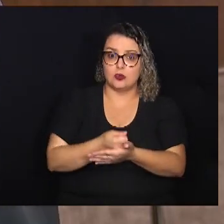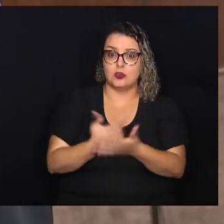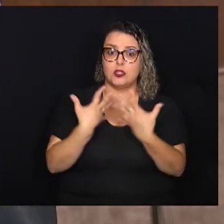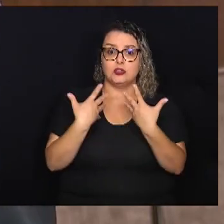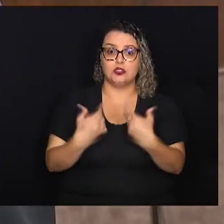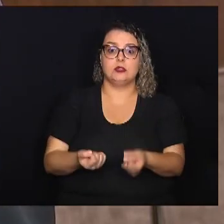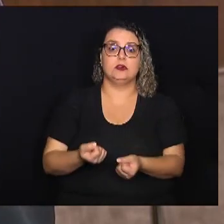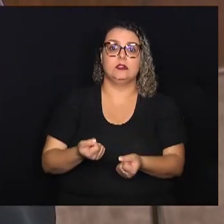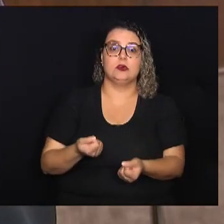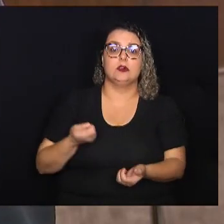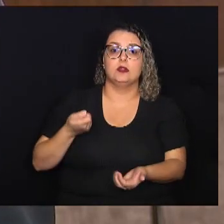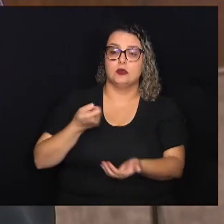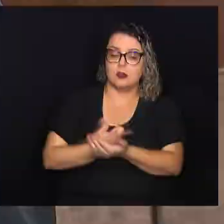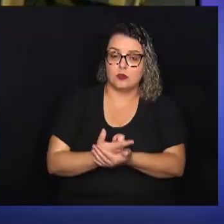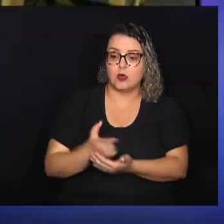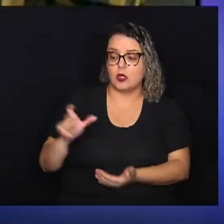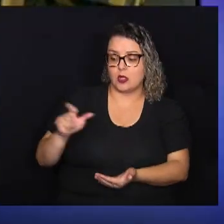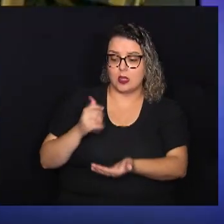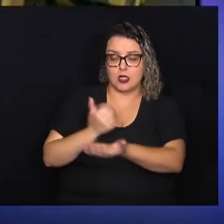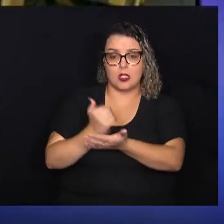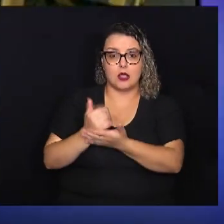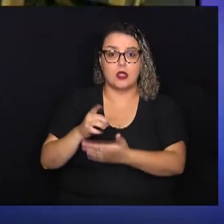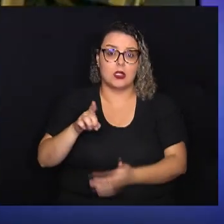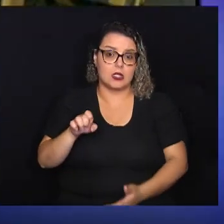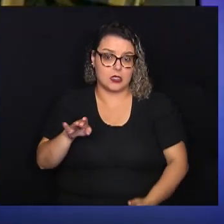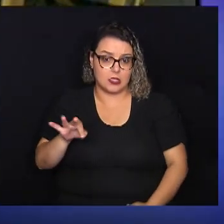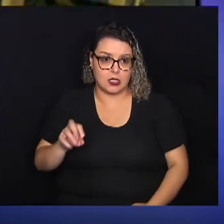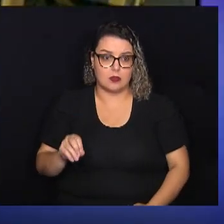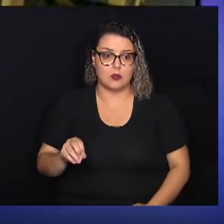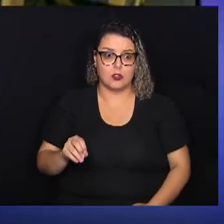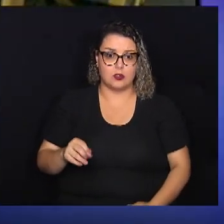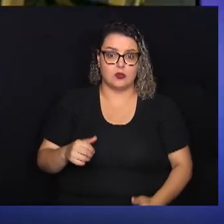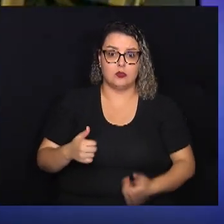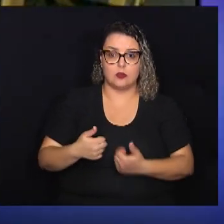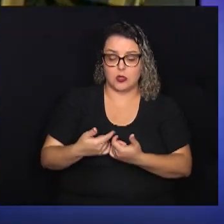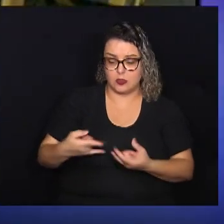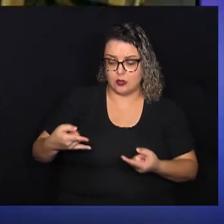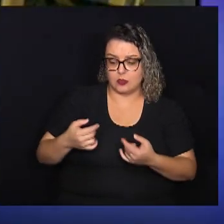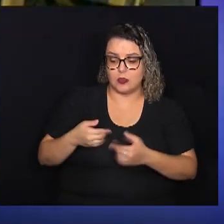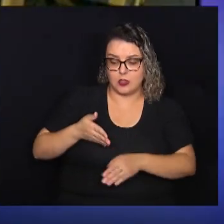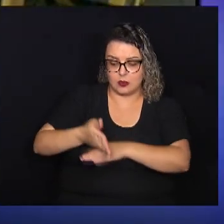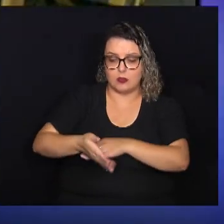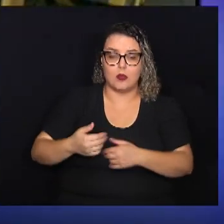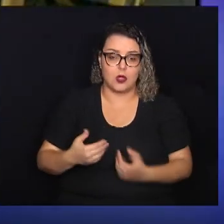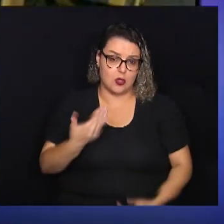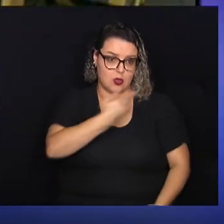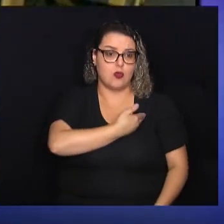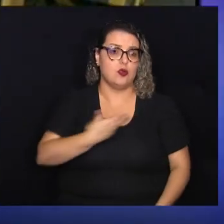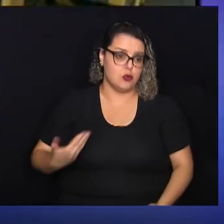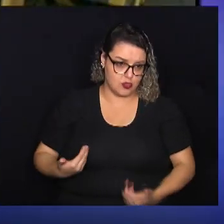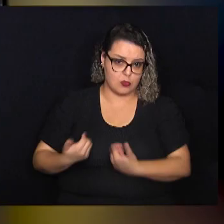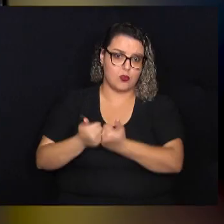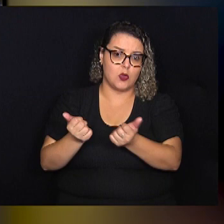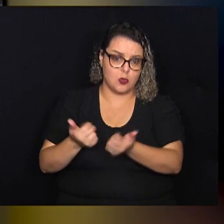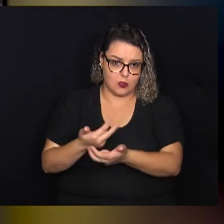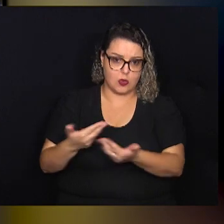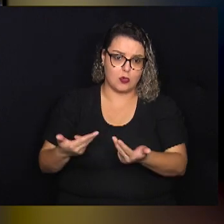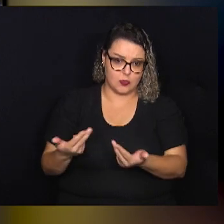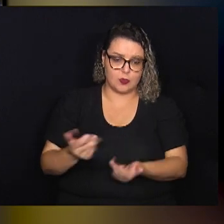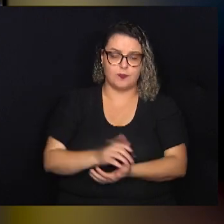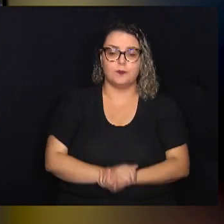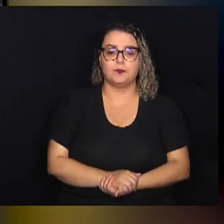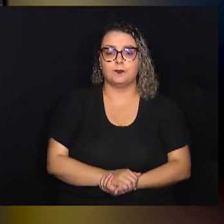o pagamento por cartão de débito e crédito da passagem de transporte público. E hoje, como foi sancionada, a partir